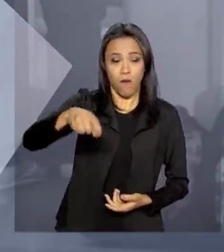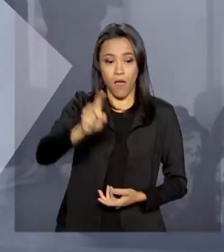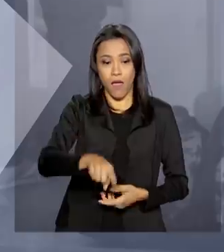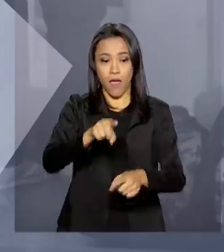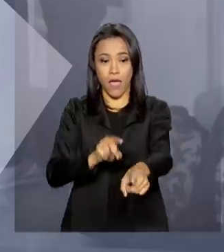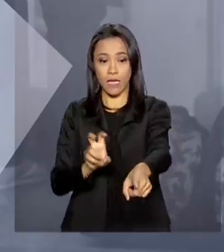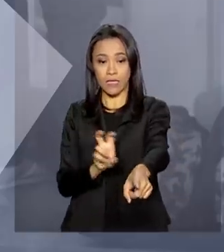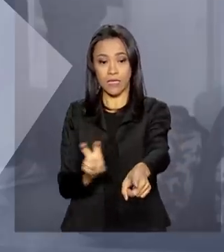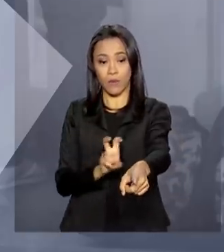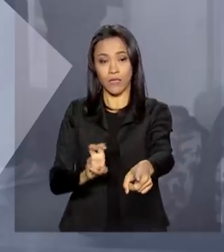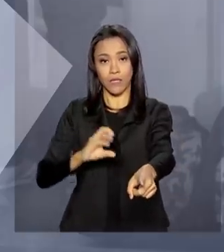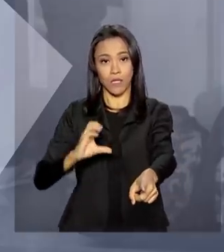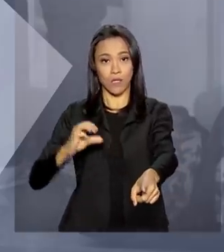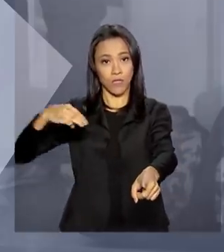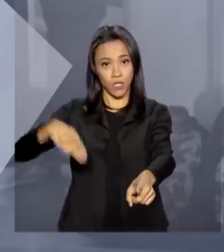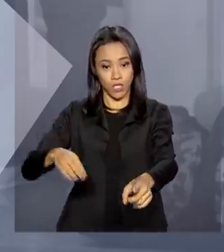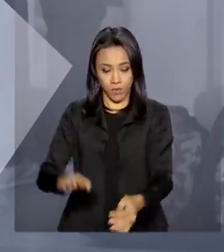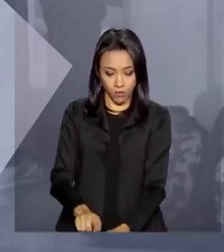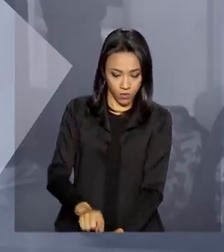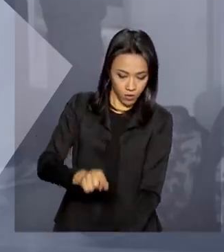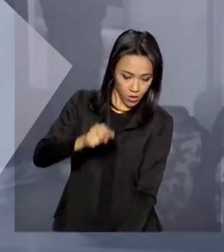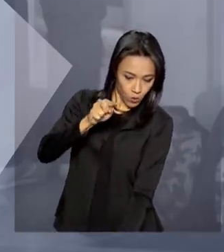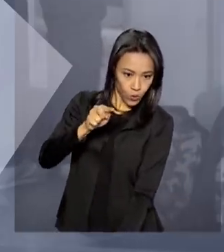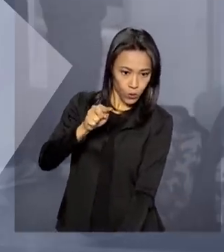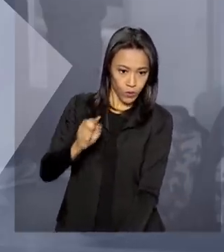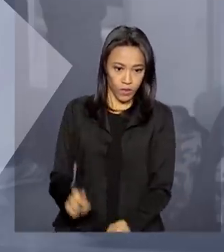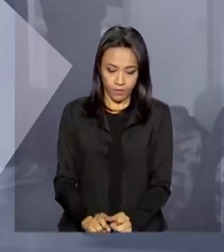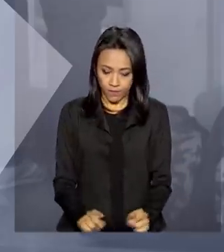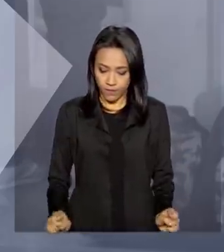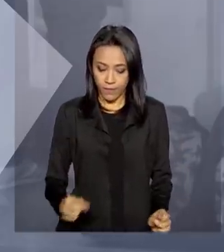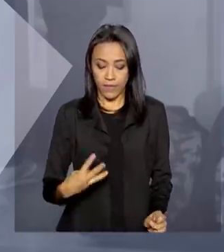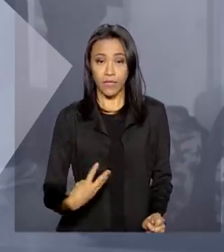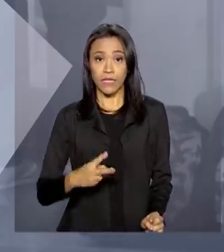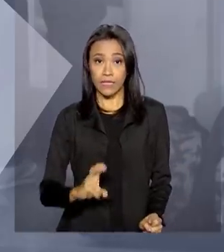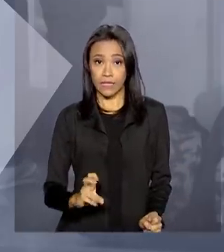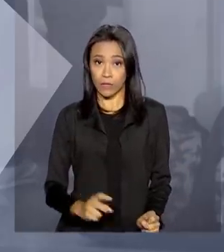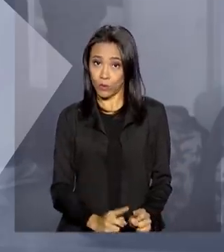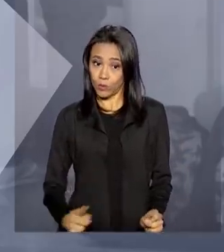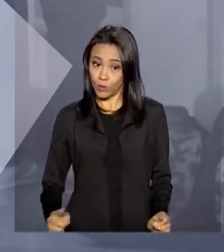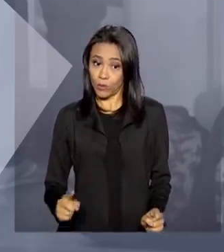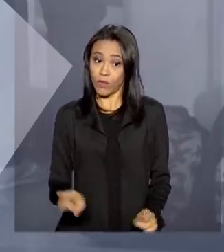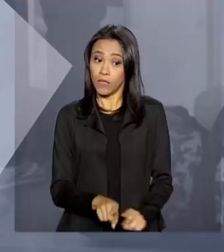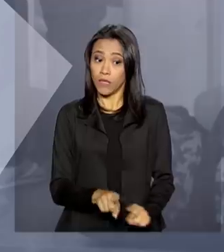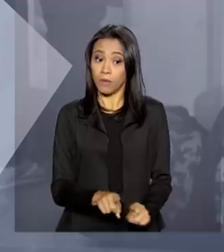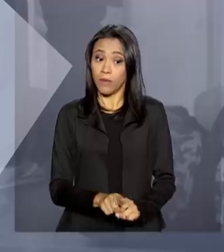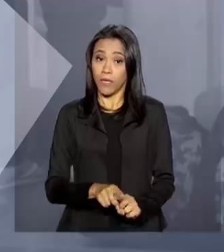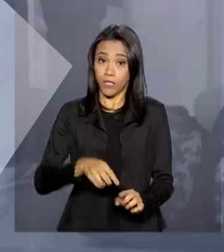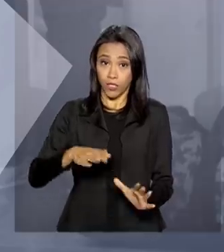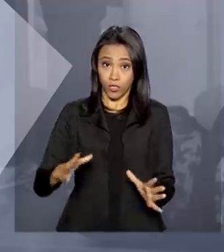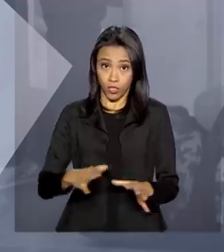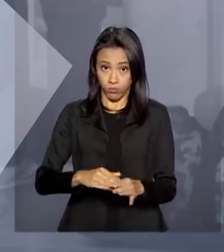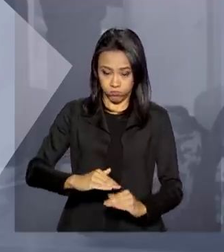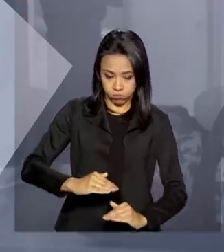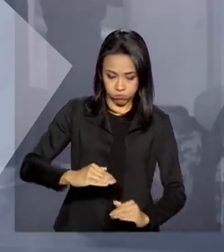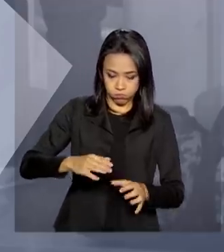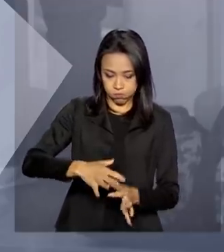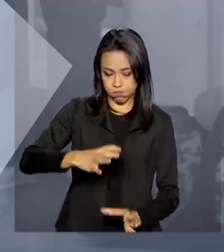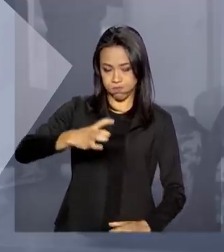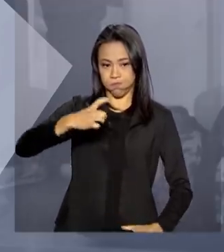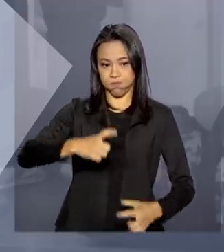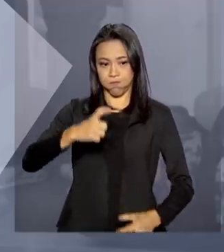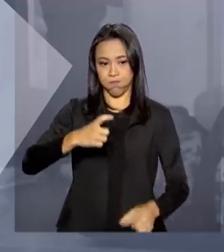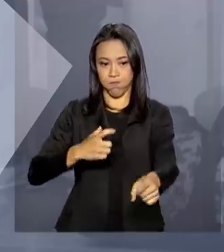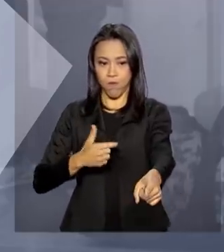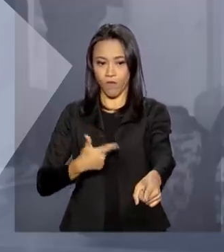55 centímetros de altura, 35 de largura e 25 de profundidade. E o peso